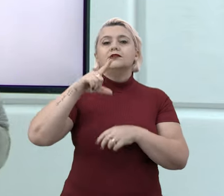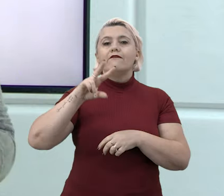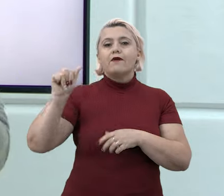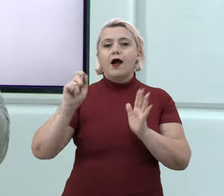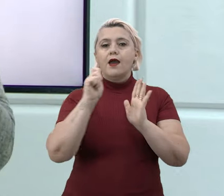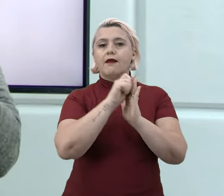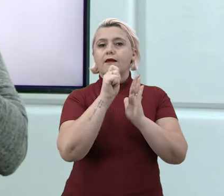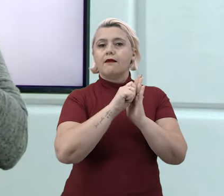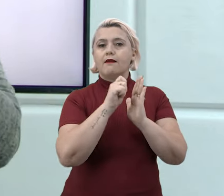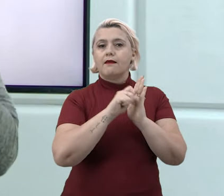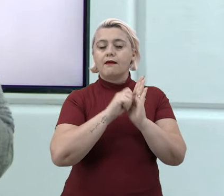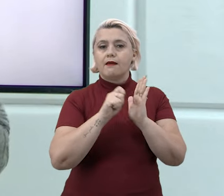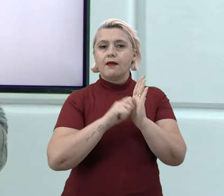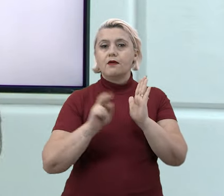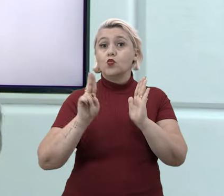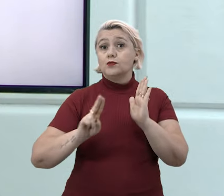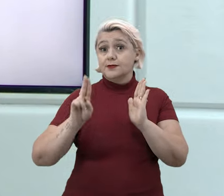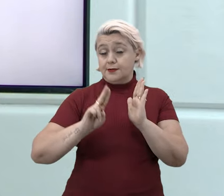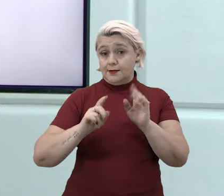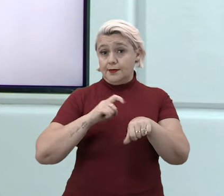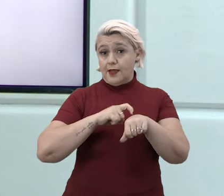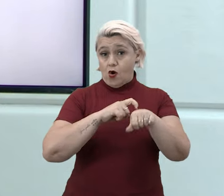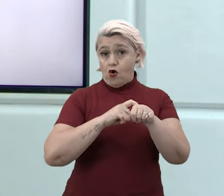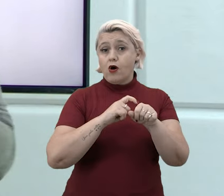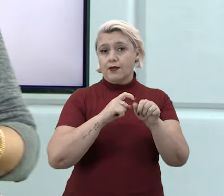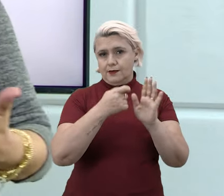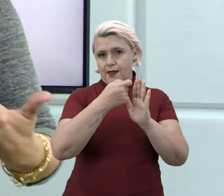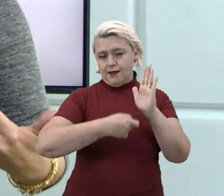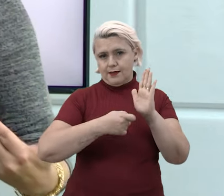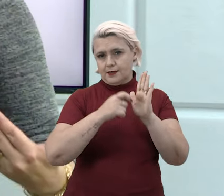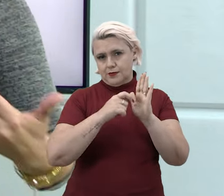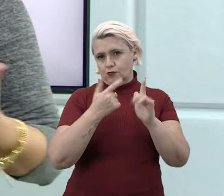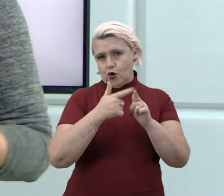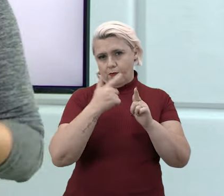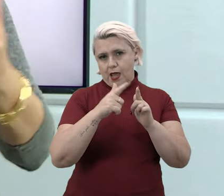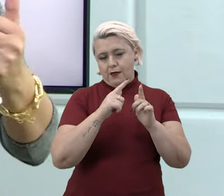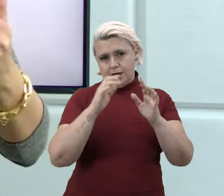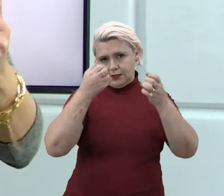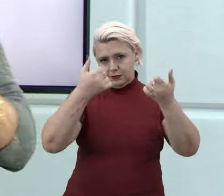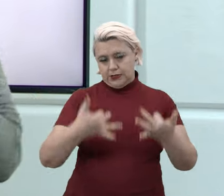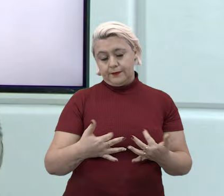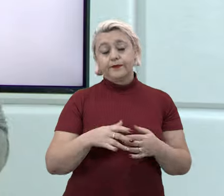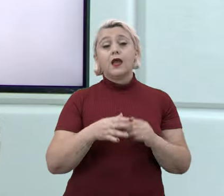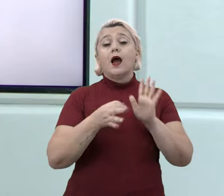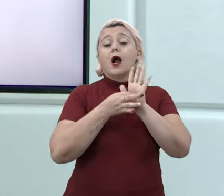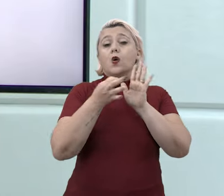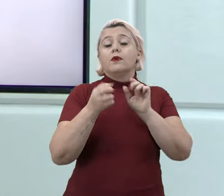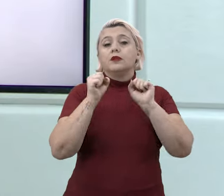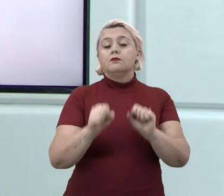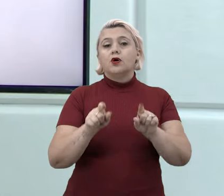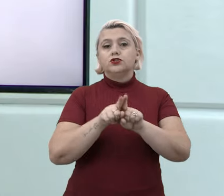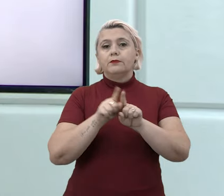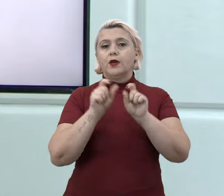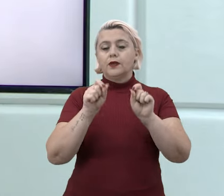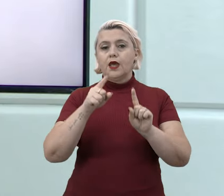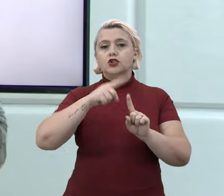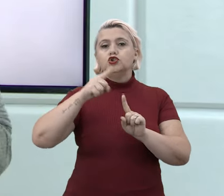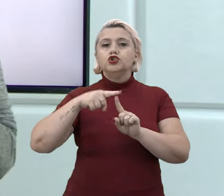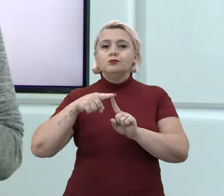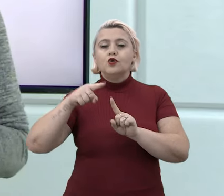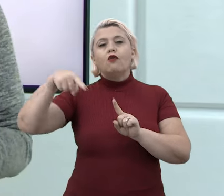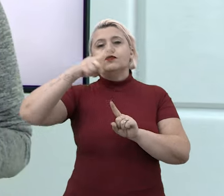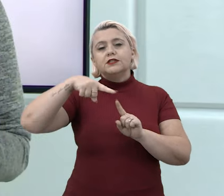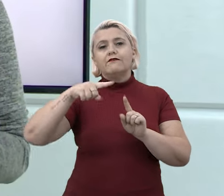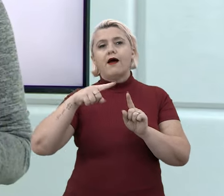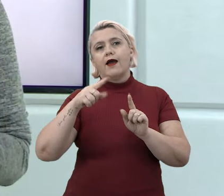vai utilizar para desenvolver um problema. O argumento pode ser também o tipo